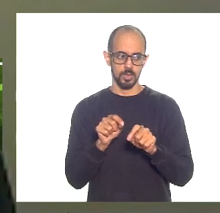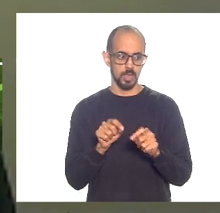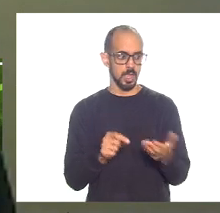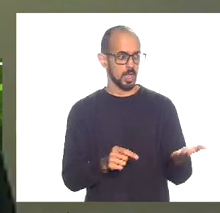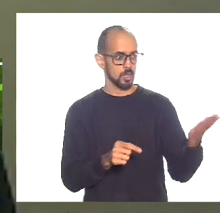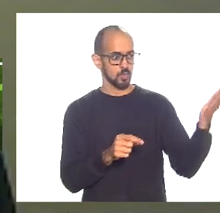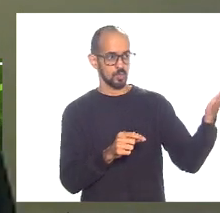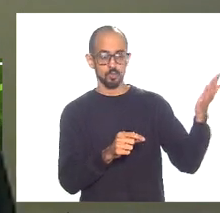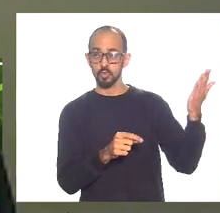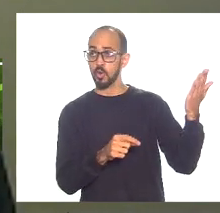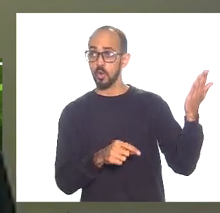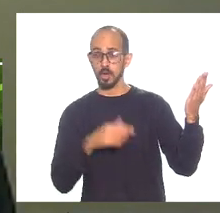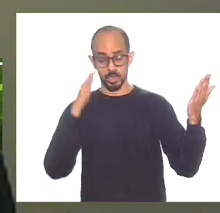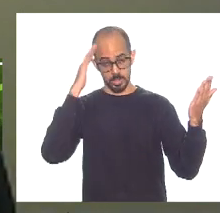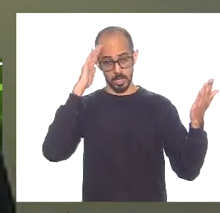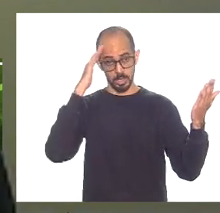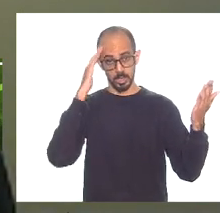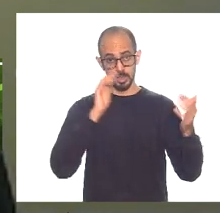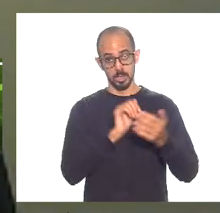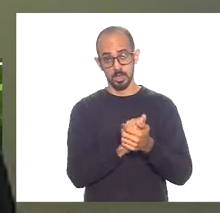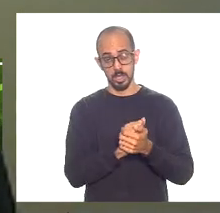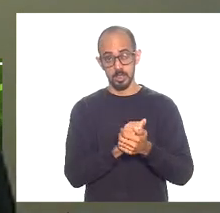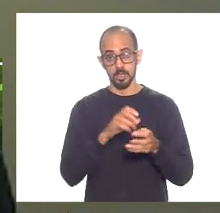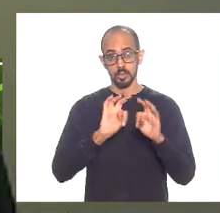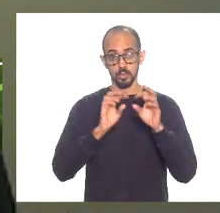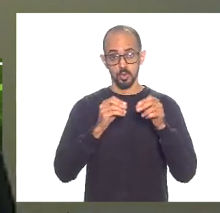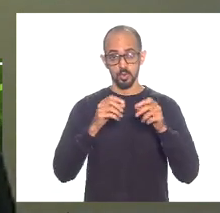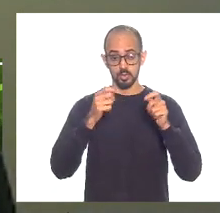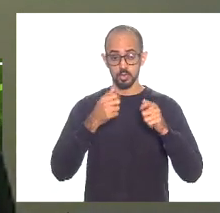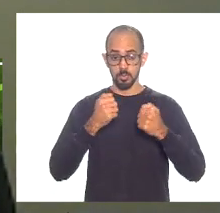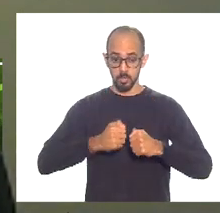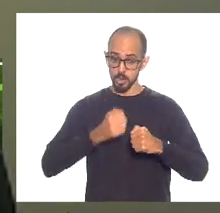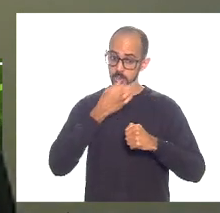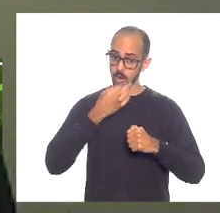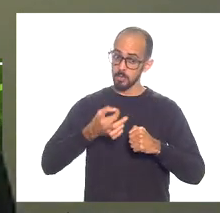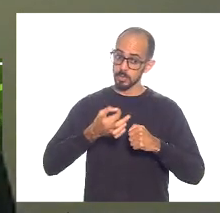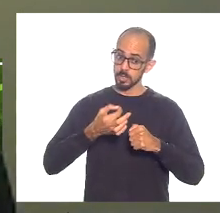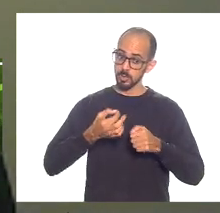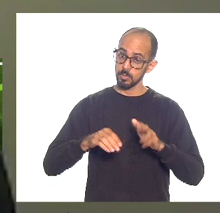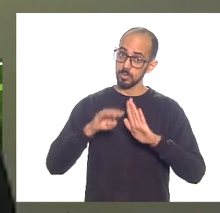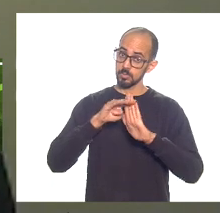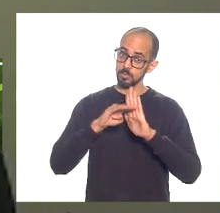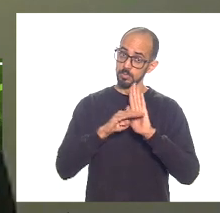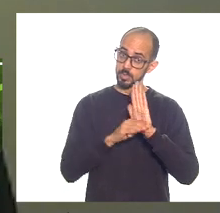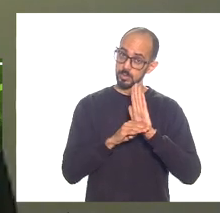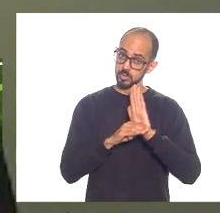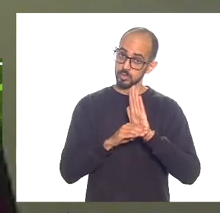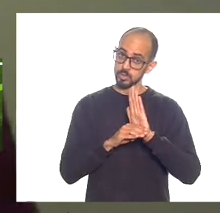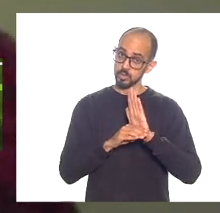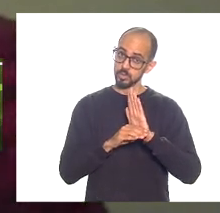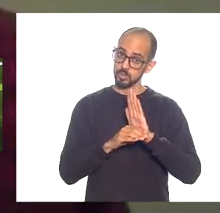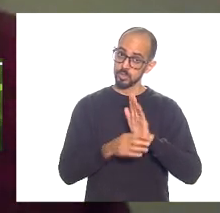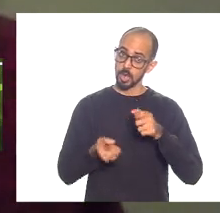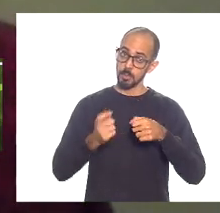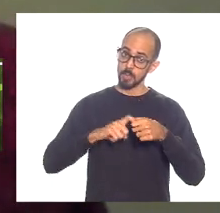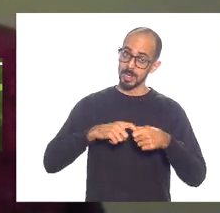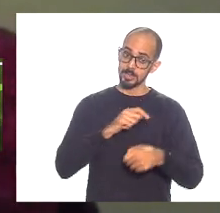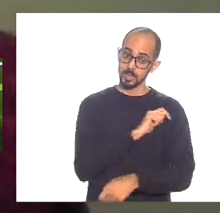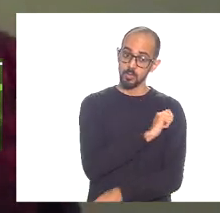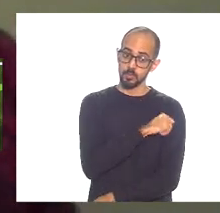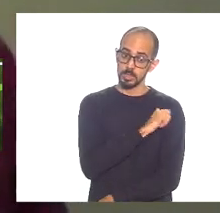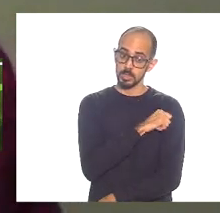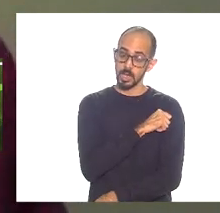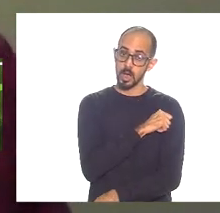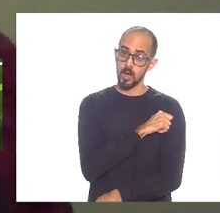para que aqueles que possam opinar pelo plano de recuperação fiscal tenham verdadeiramente